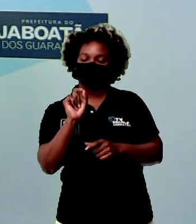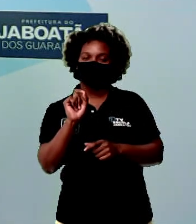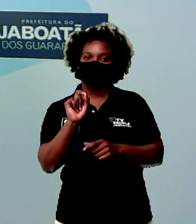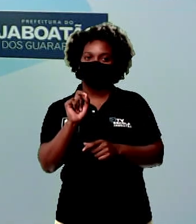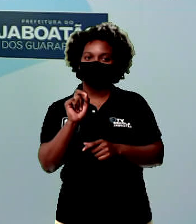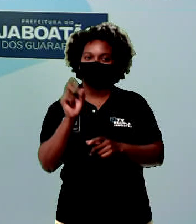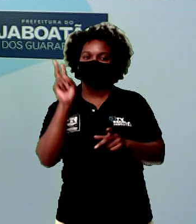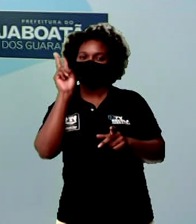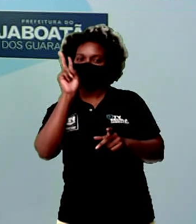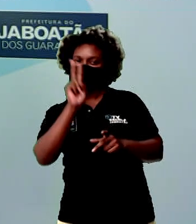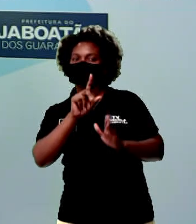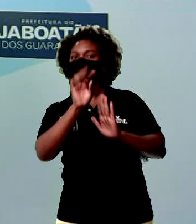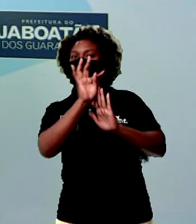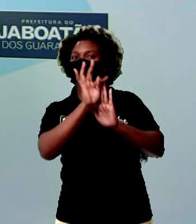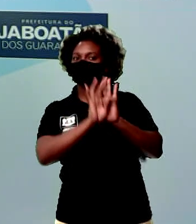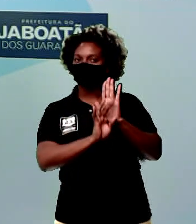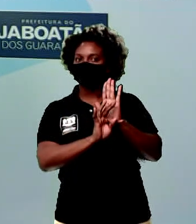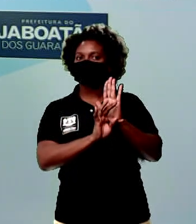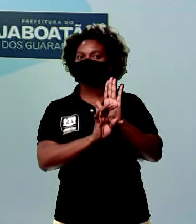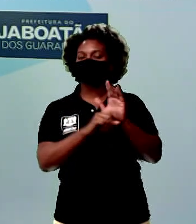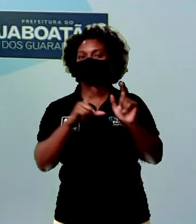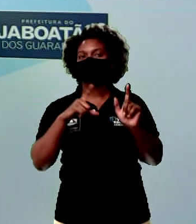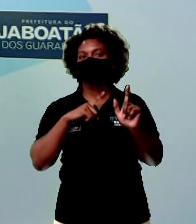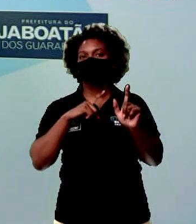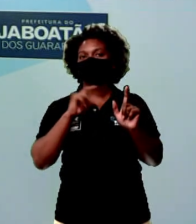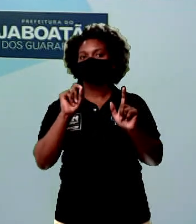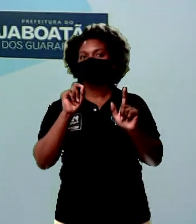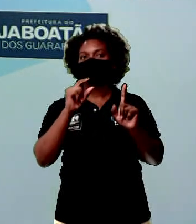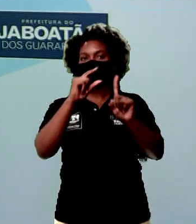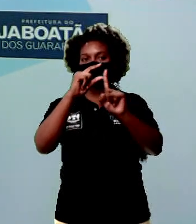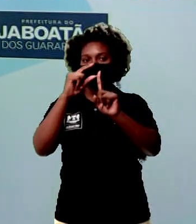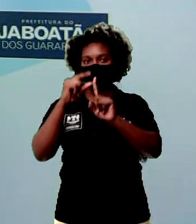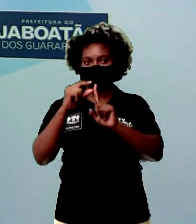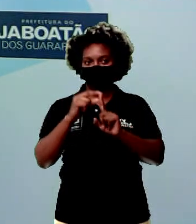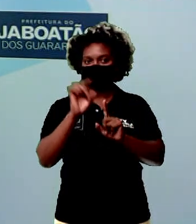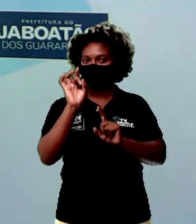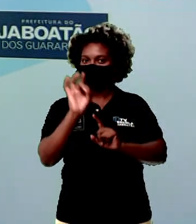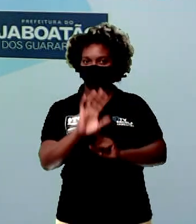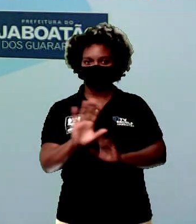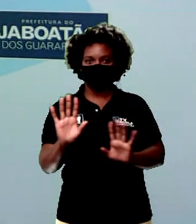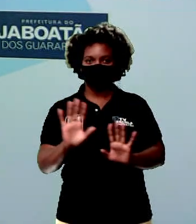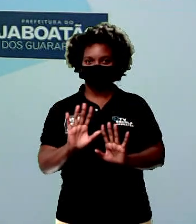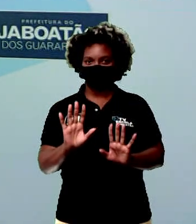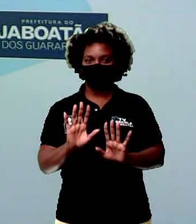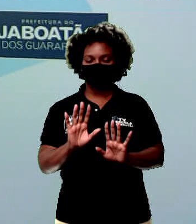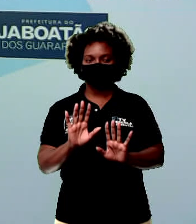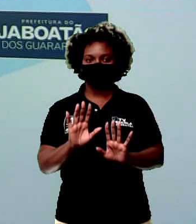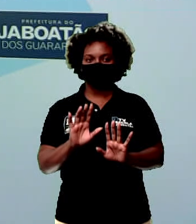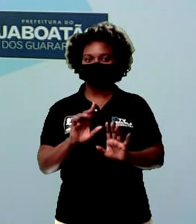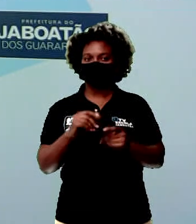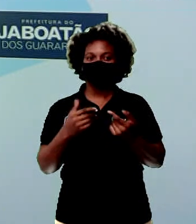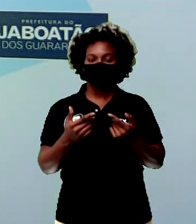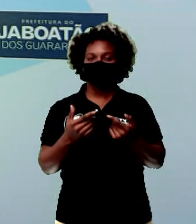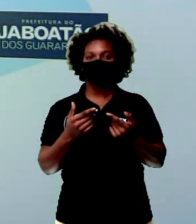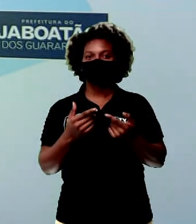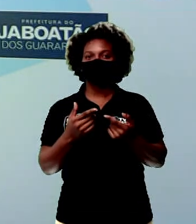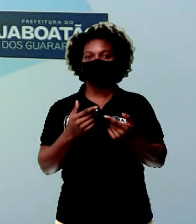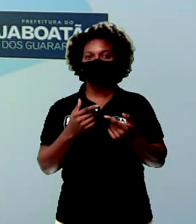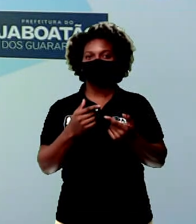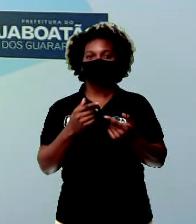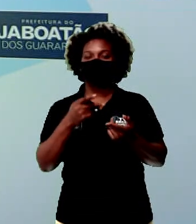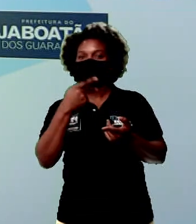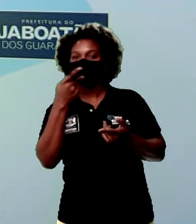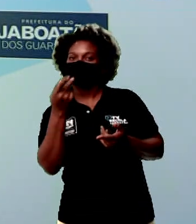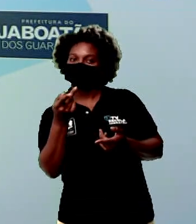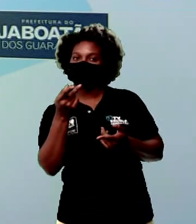vejam que esse texto, ele é composto apenas por palavras. Por isso que a gente é, a gente diz que